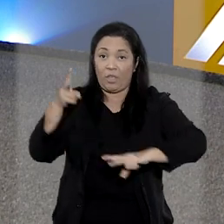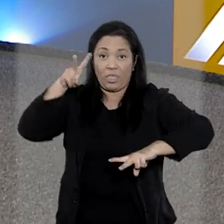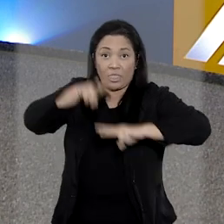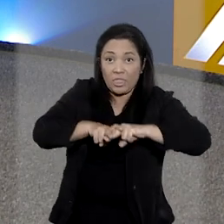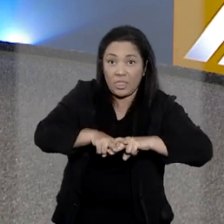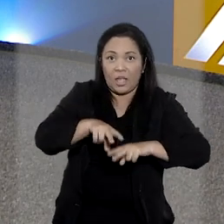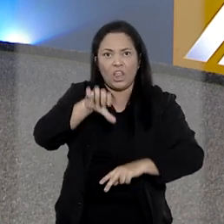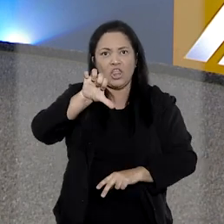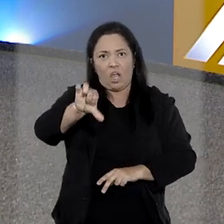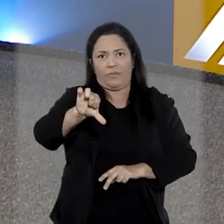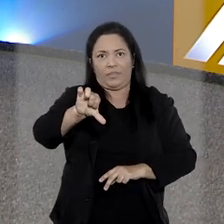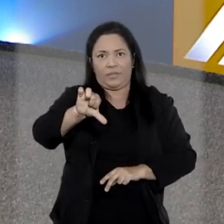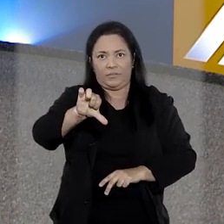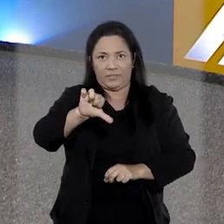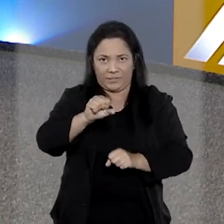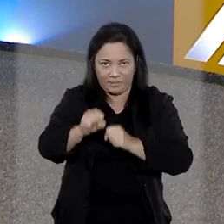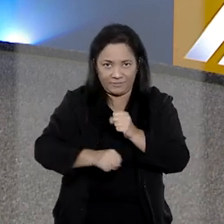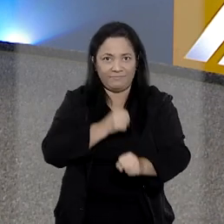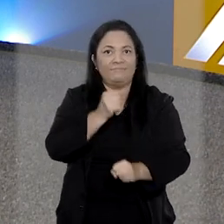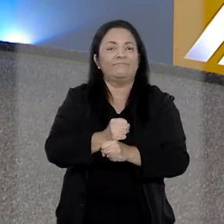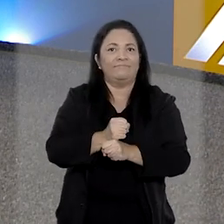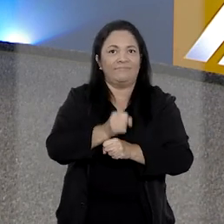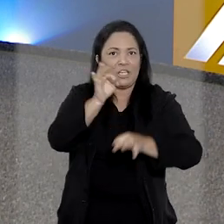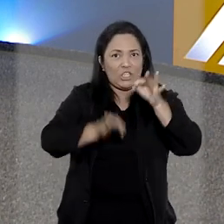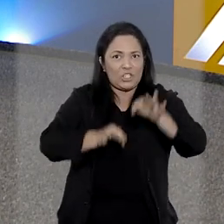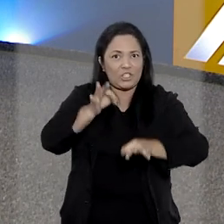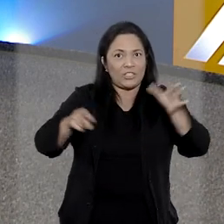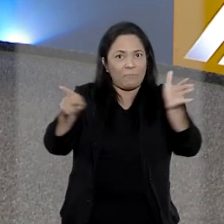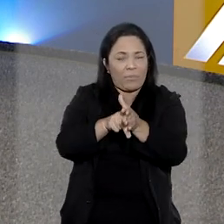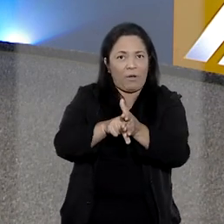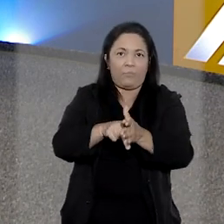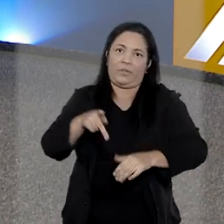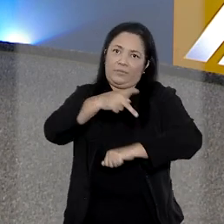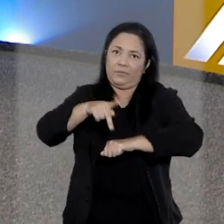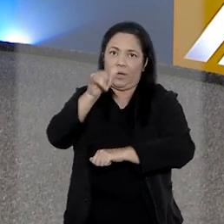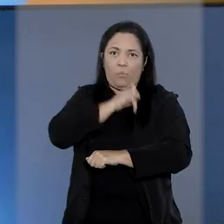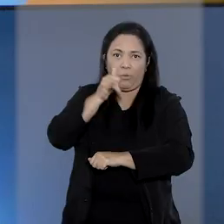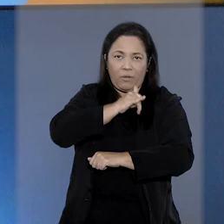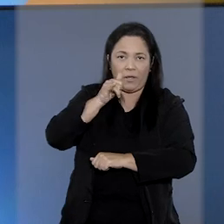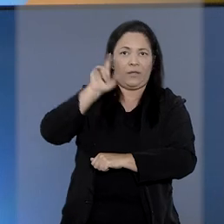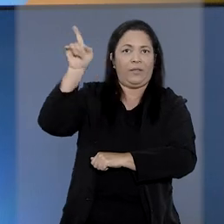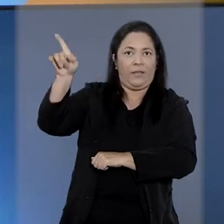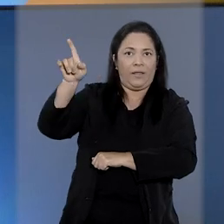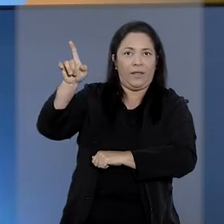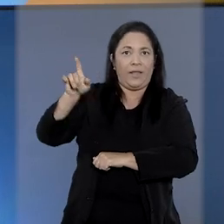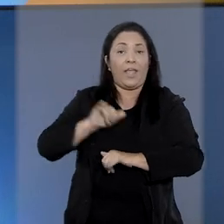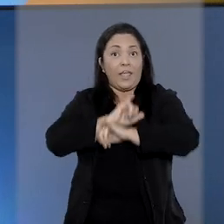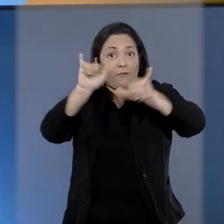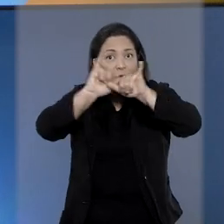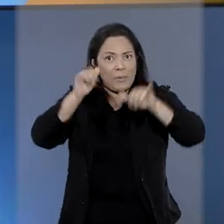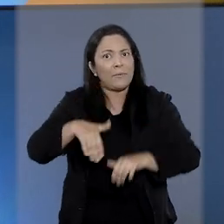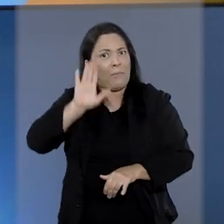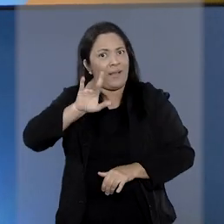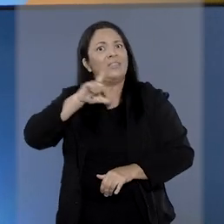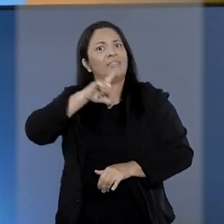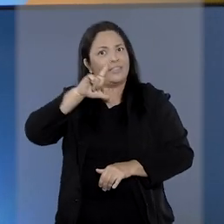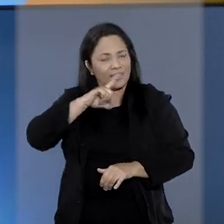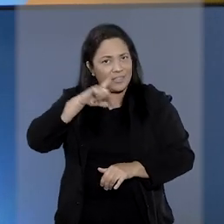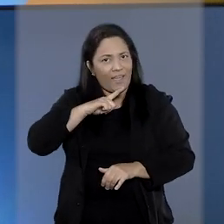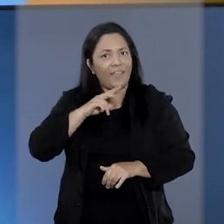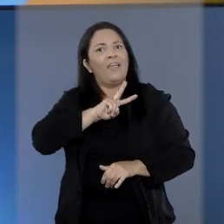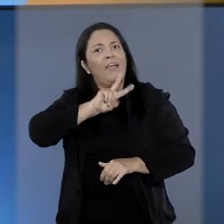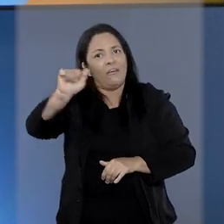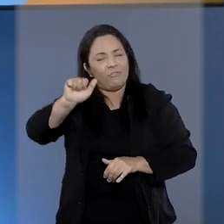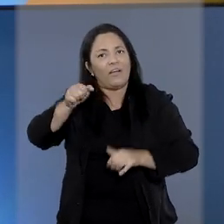foram condenados a nove anos de prisão pela justiça italiana. Quem tem todas as informações sobre